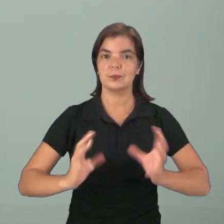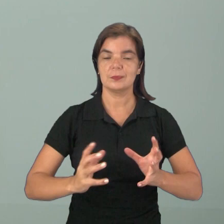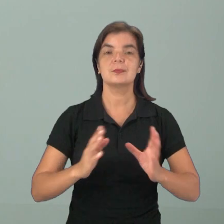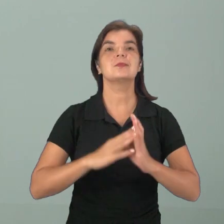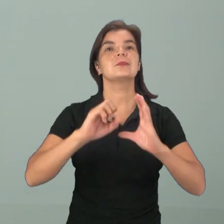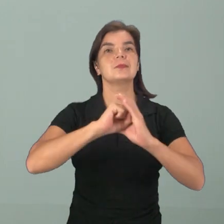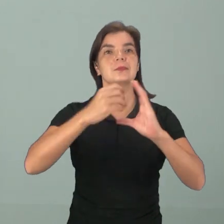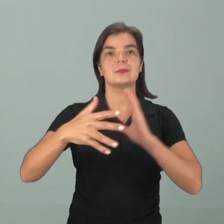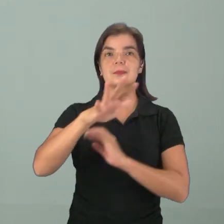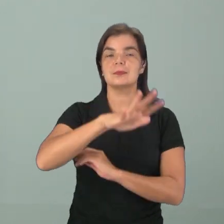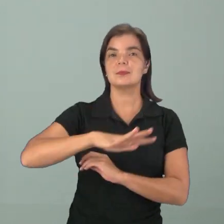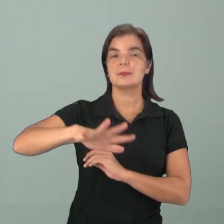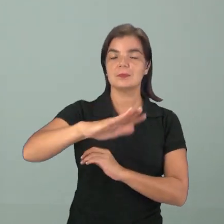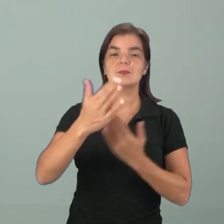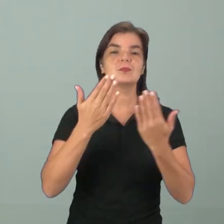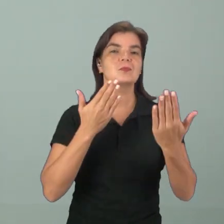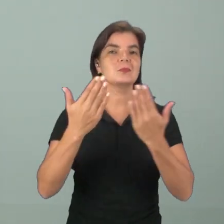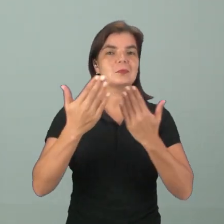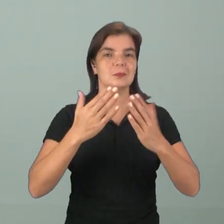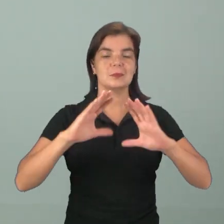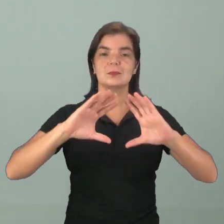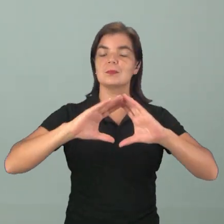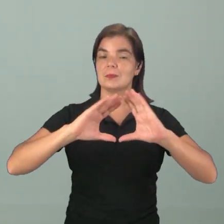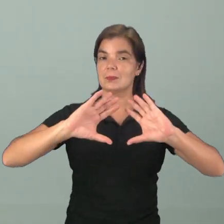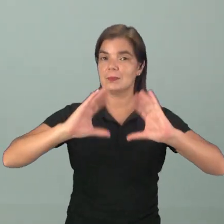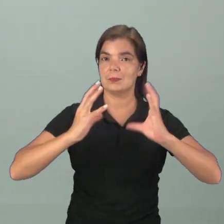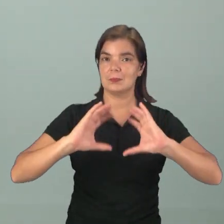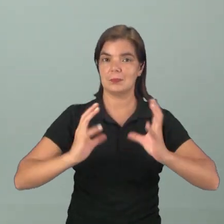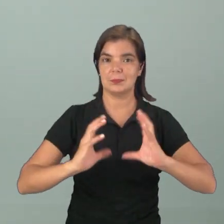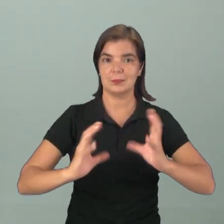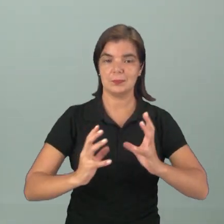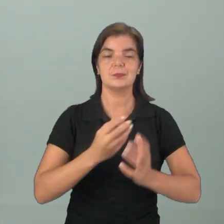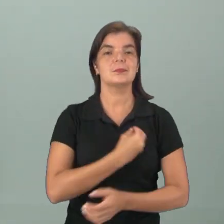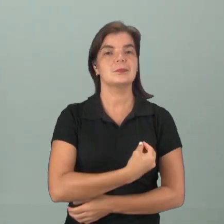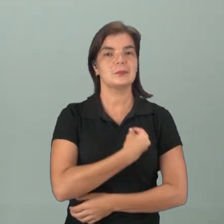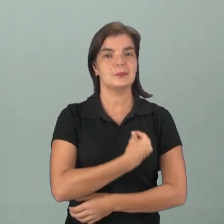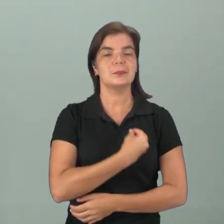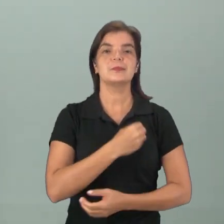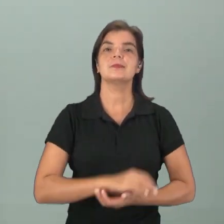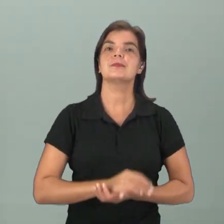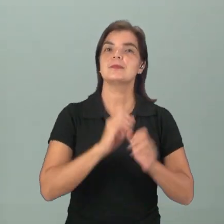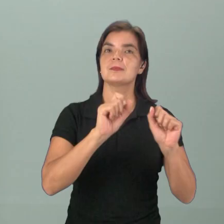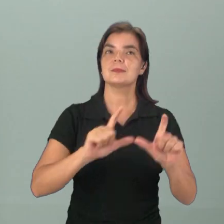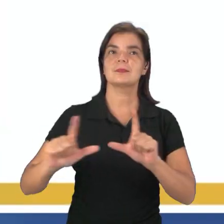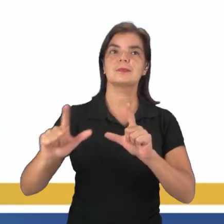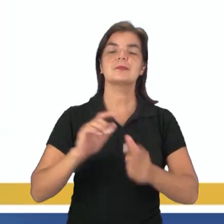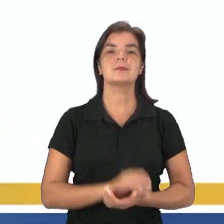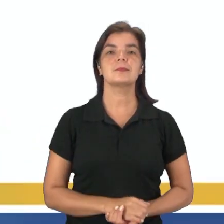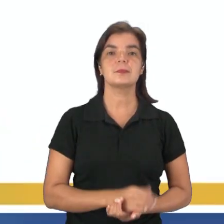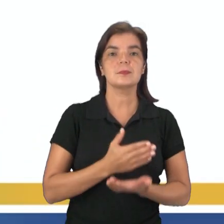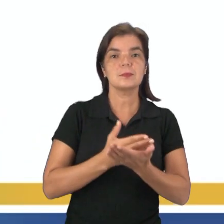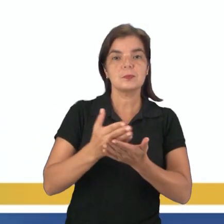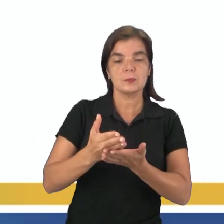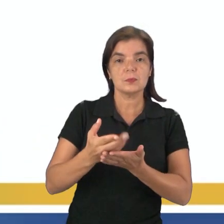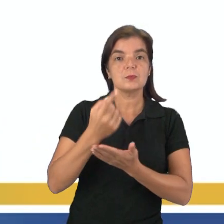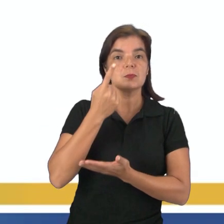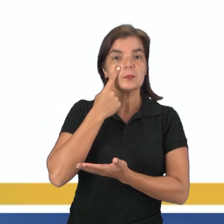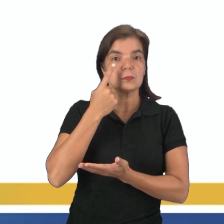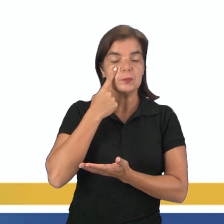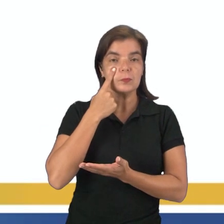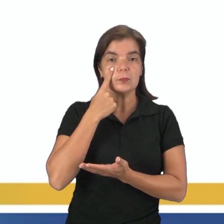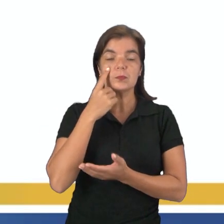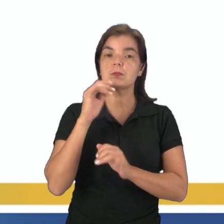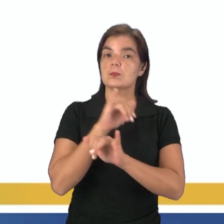caracterização geral e um pouquinho da comparação entre as camadas existentes. Vamos lá? Então para começar a gente tem aí